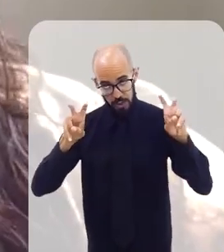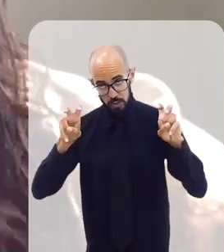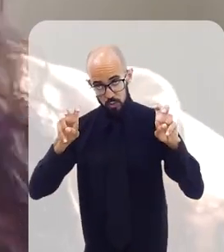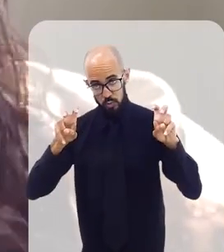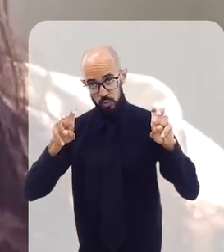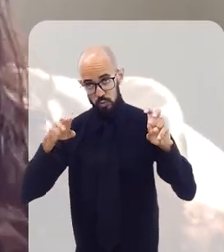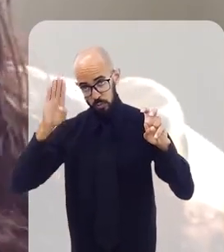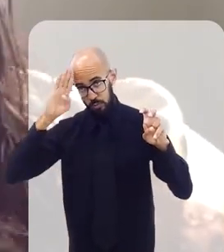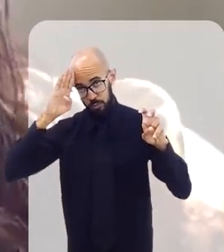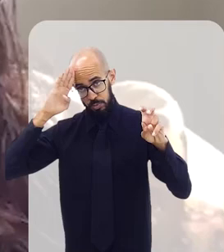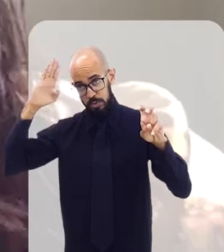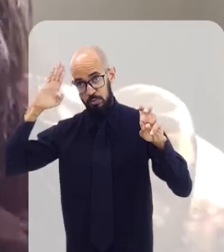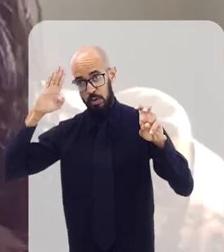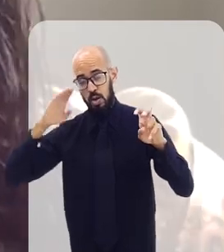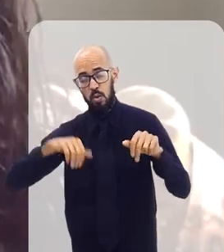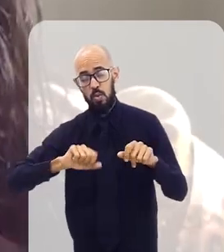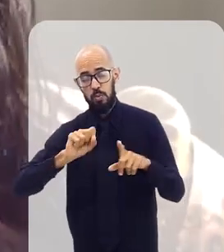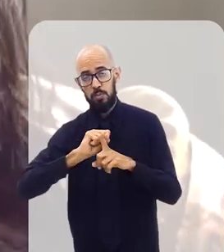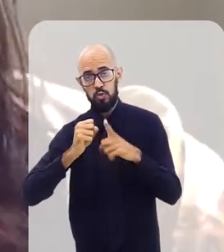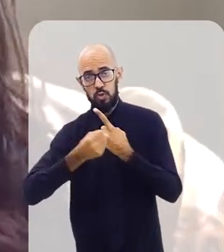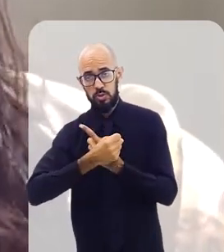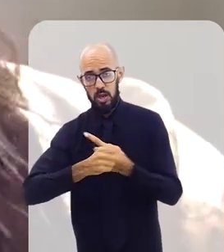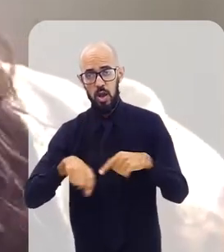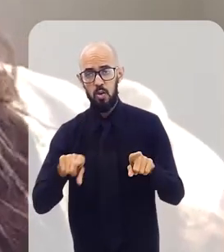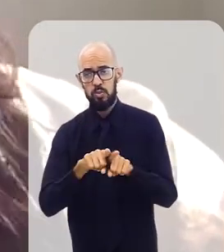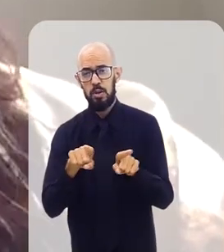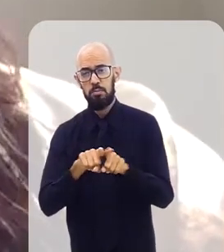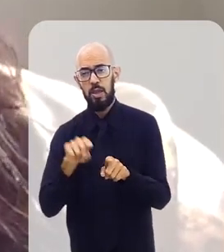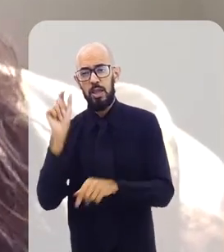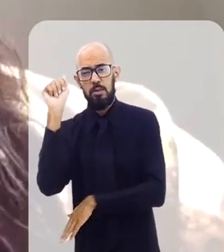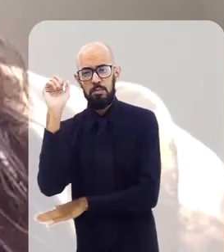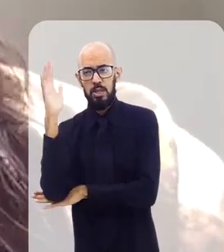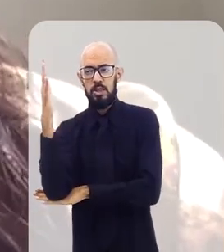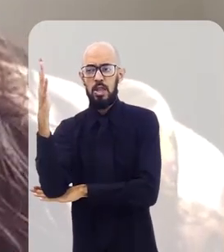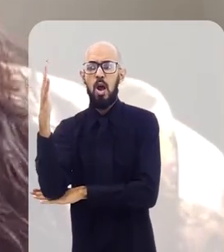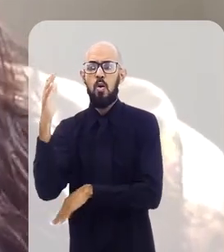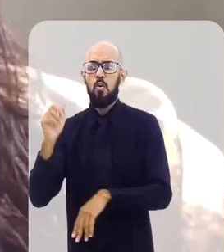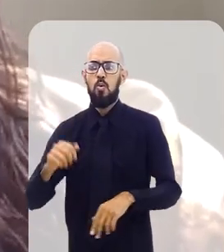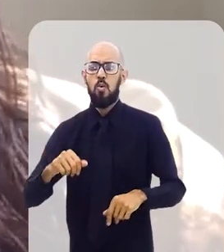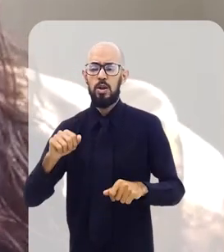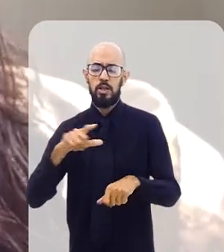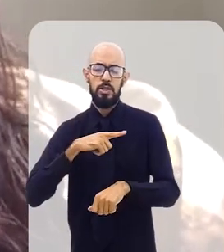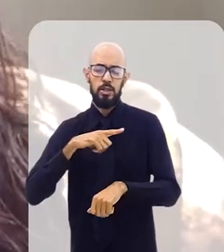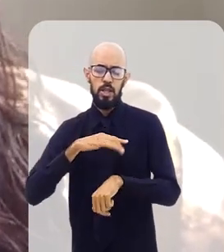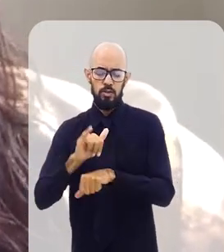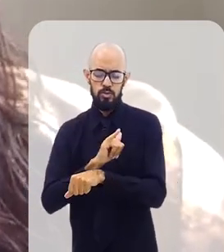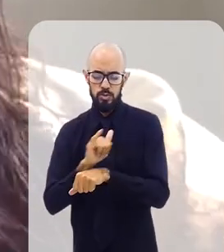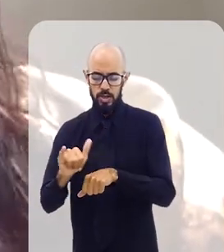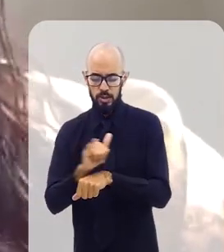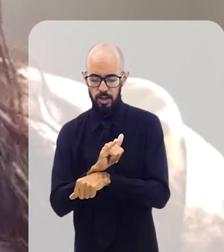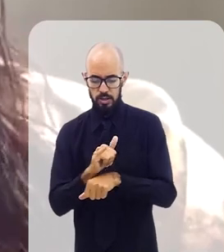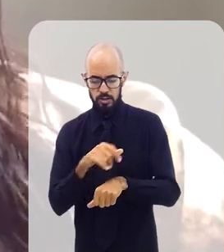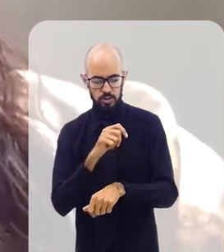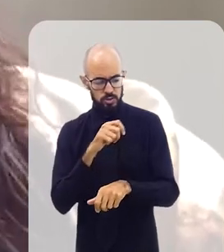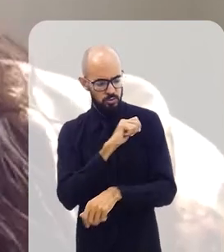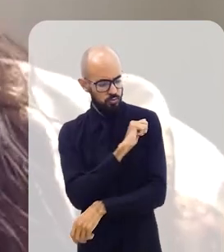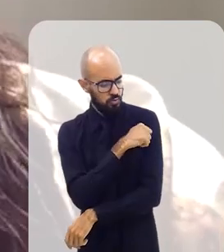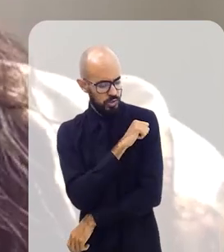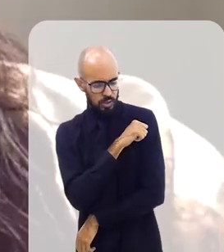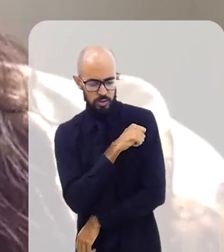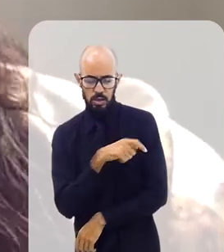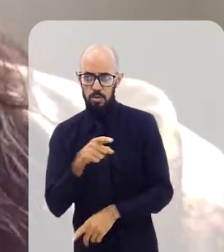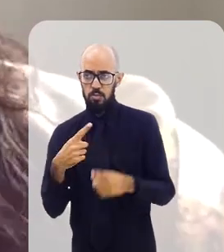Então, que tenha uma priorização, pensando tanto do lado social quanto do lado ambiental. E que tenha, também, mecanismos de monitorar.